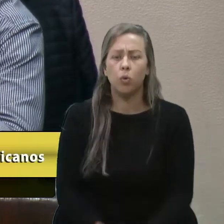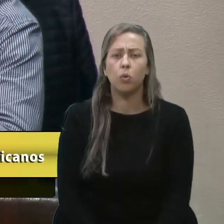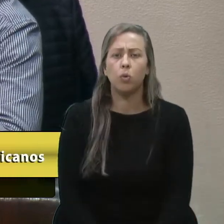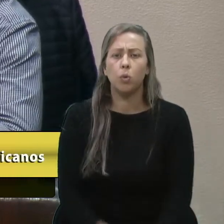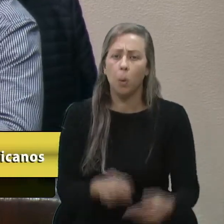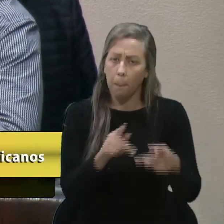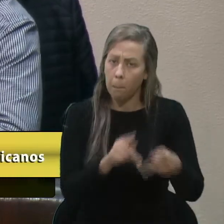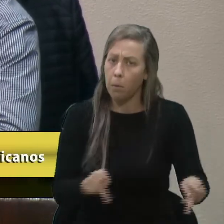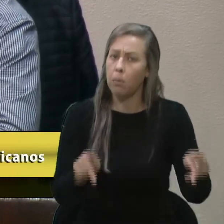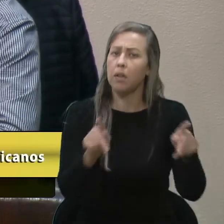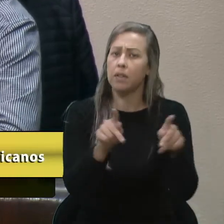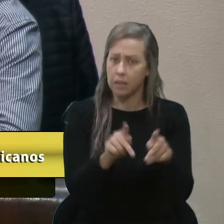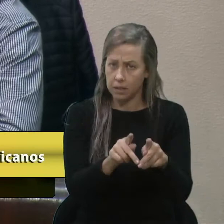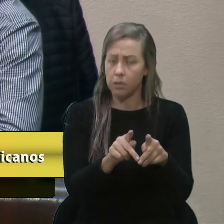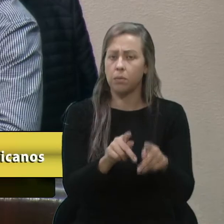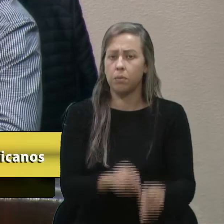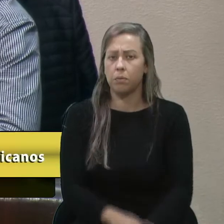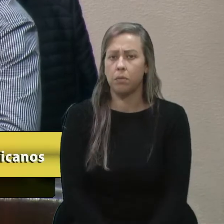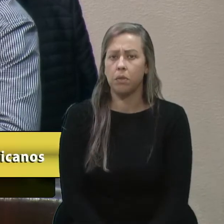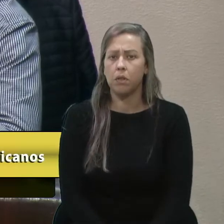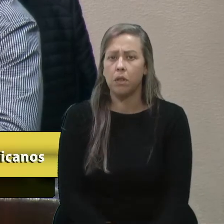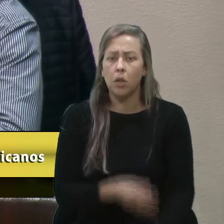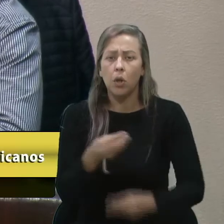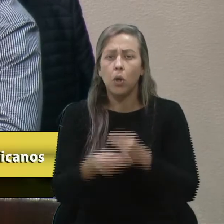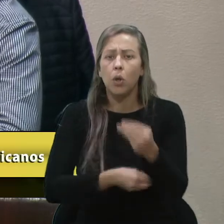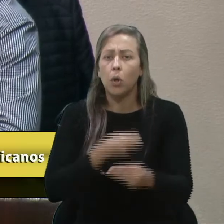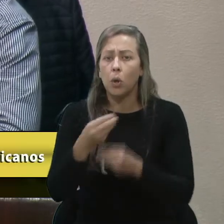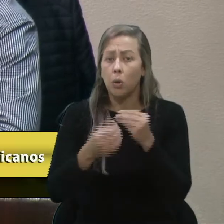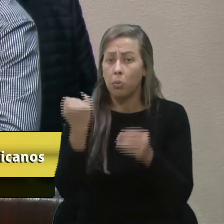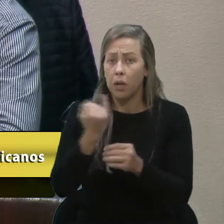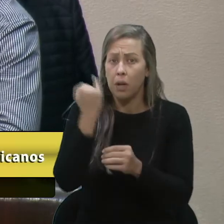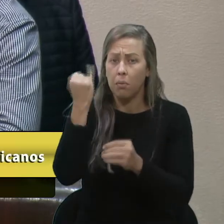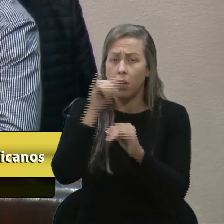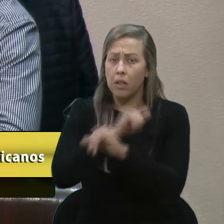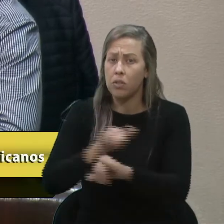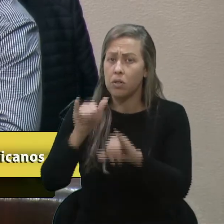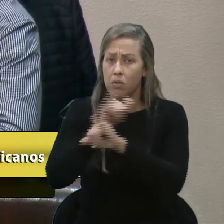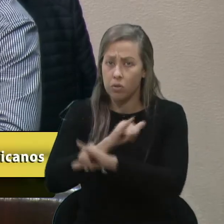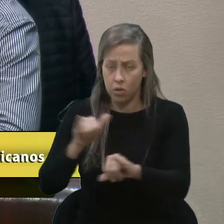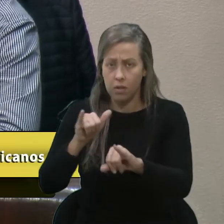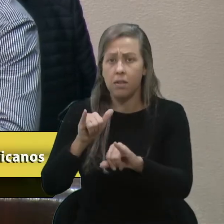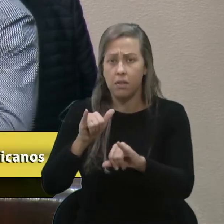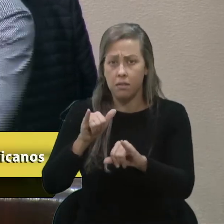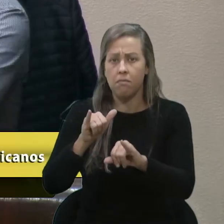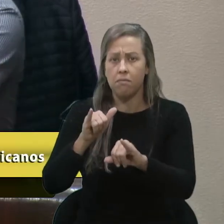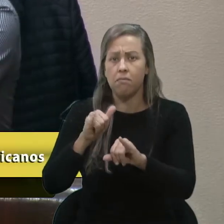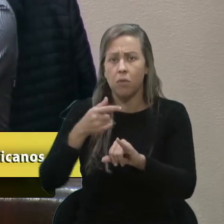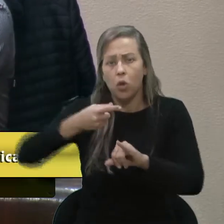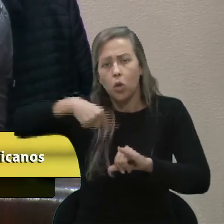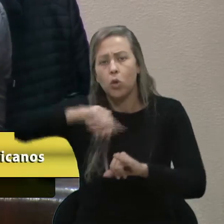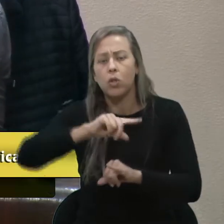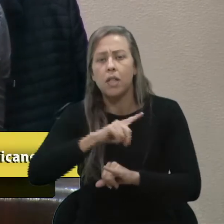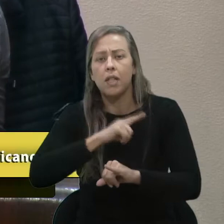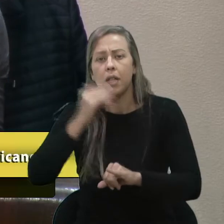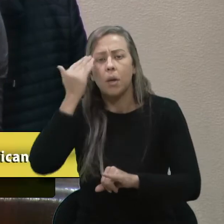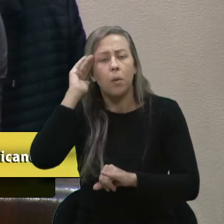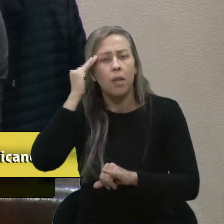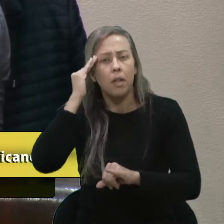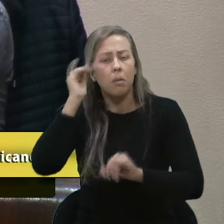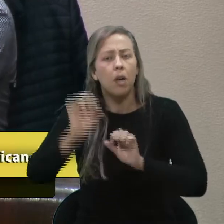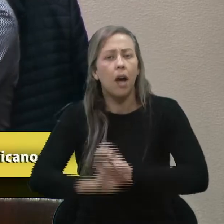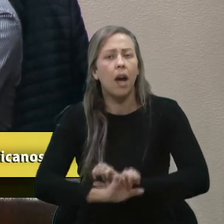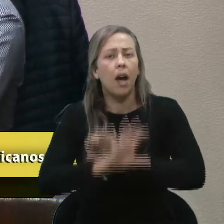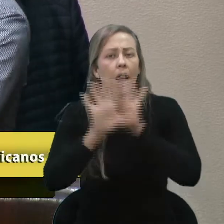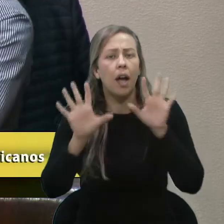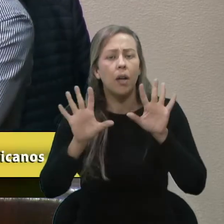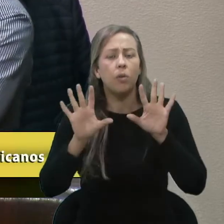população, munícipes, enfim, do quanto é importante as notícias para que nós possamos ter o entendimento de tudo